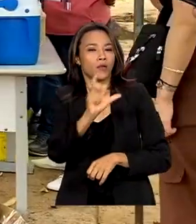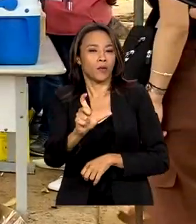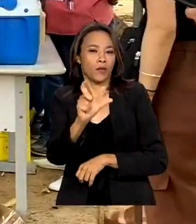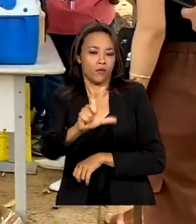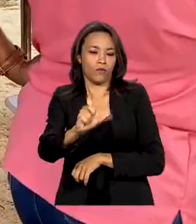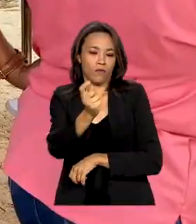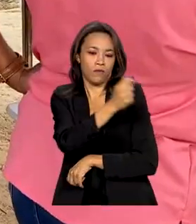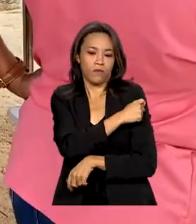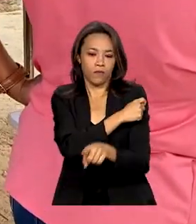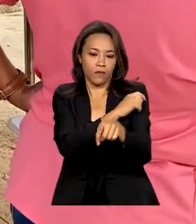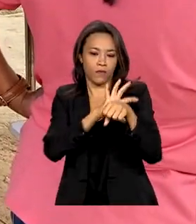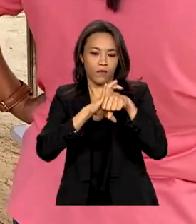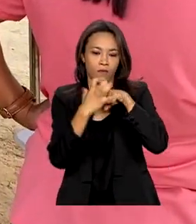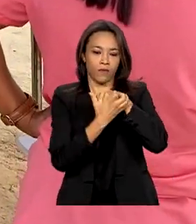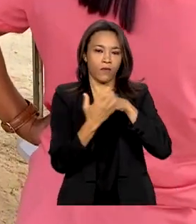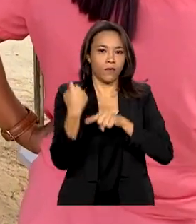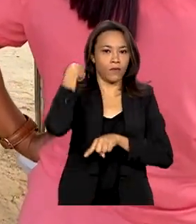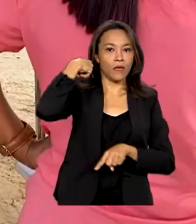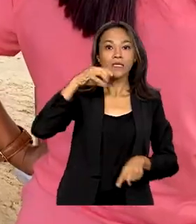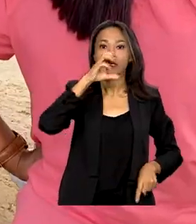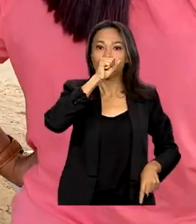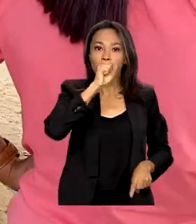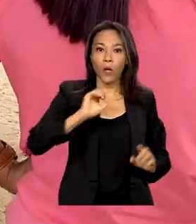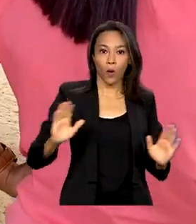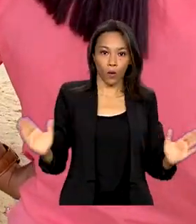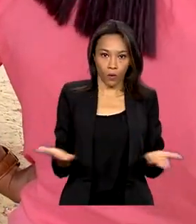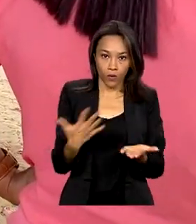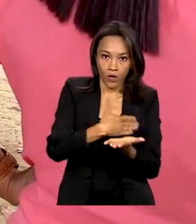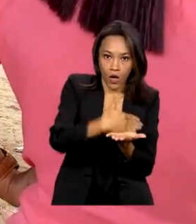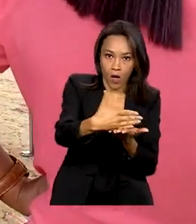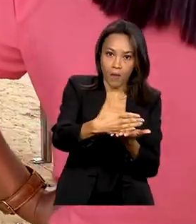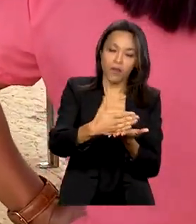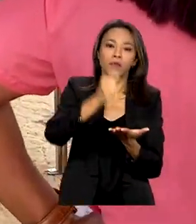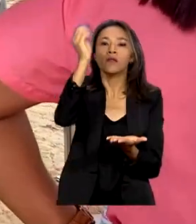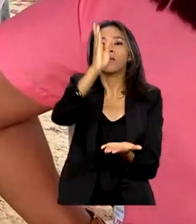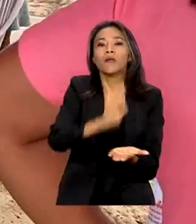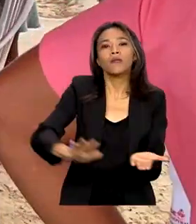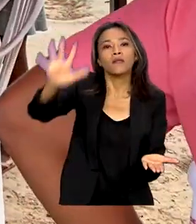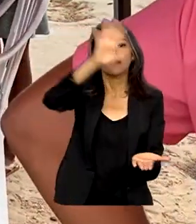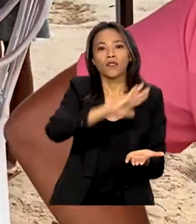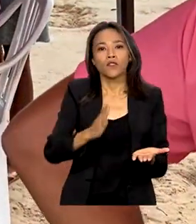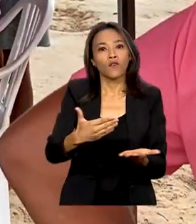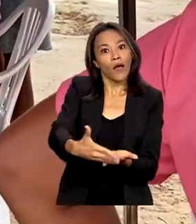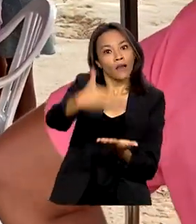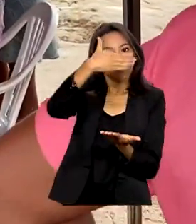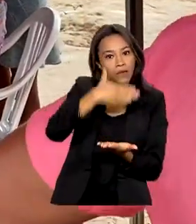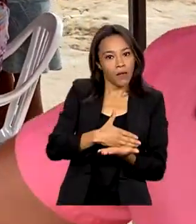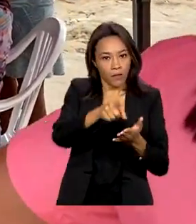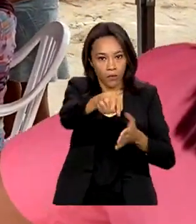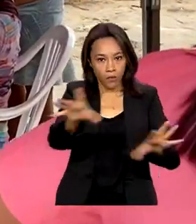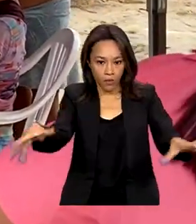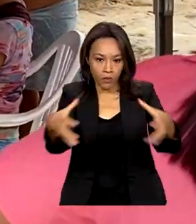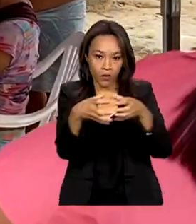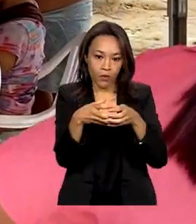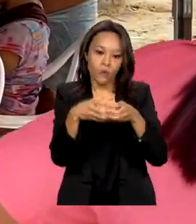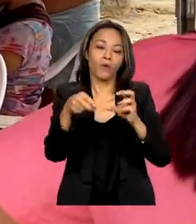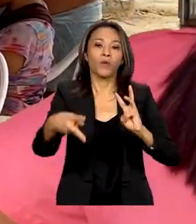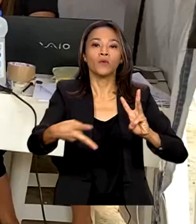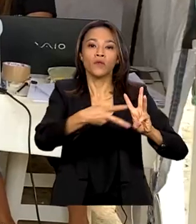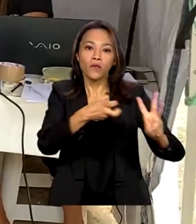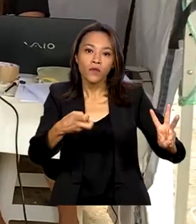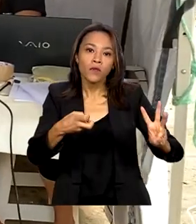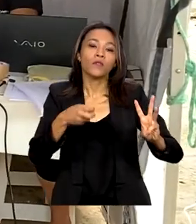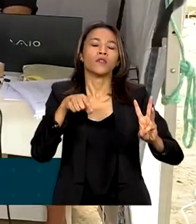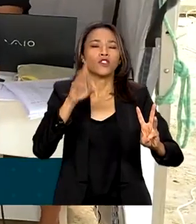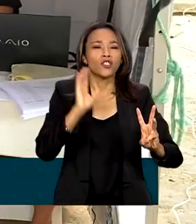no último sábado. A campanha, que começa hoje em todo o país, foi antecipada para a etnia indígena. Ao todo, cerca